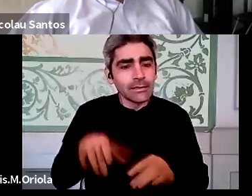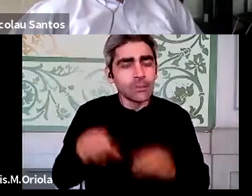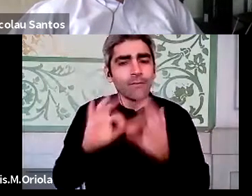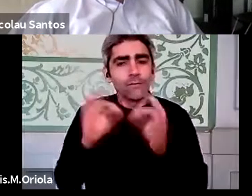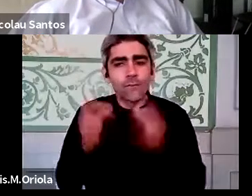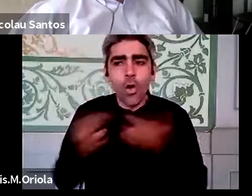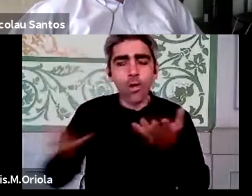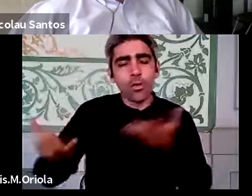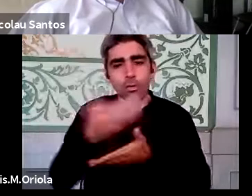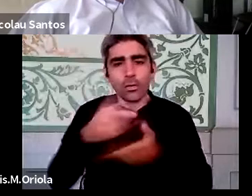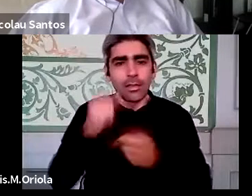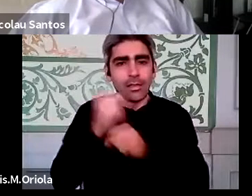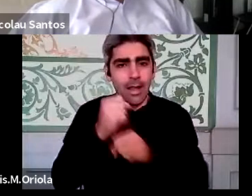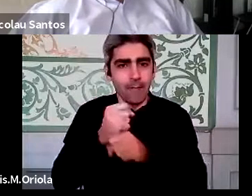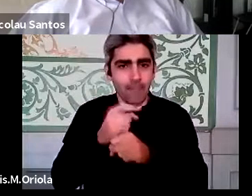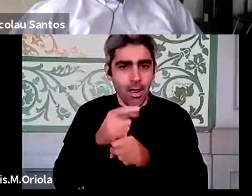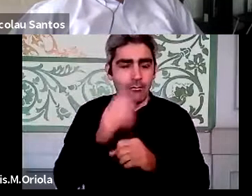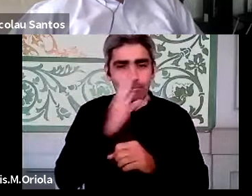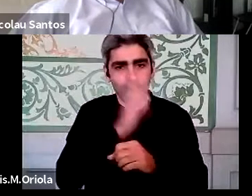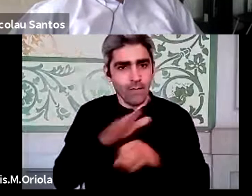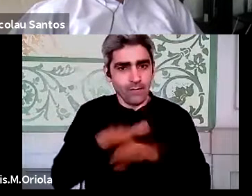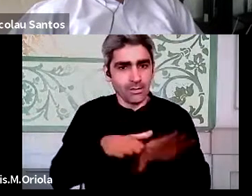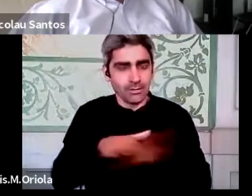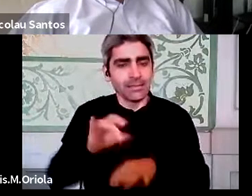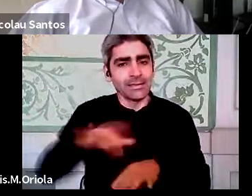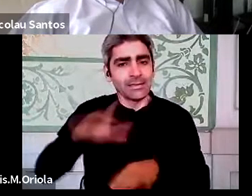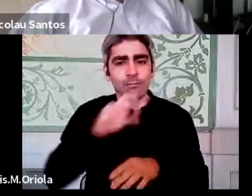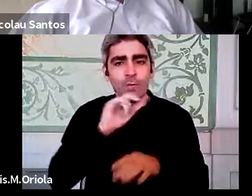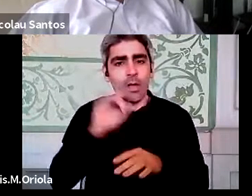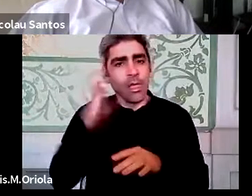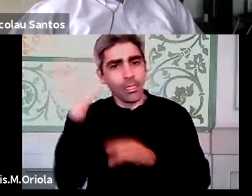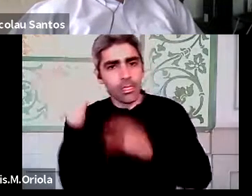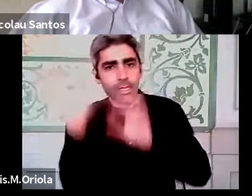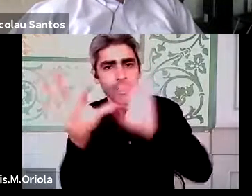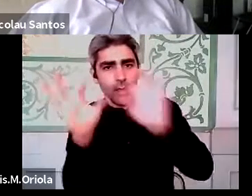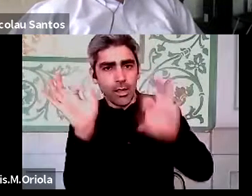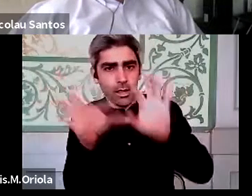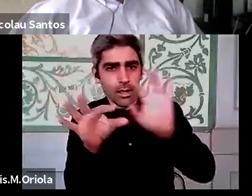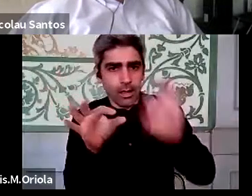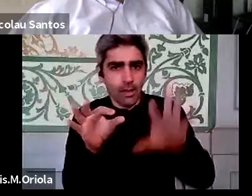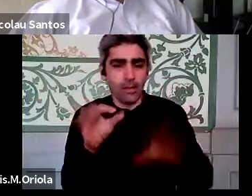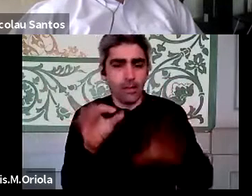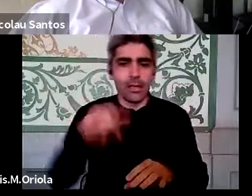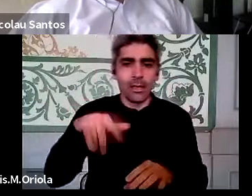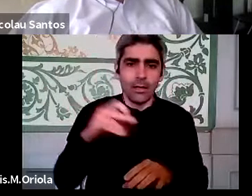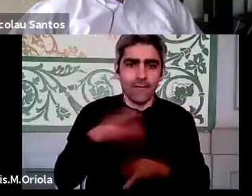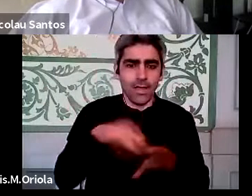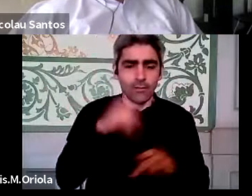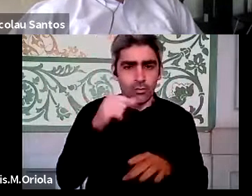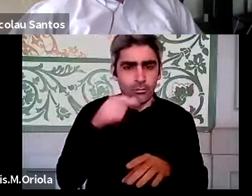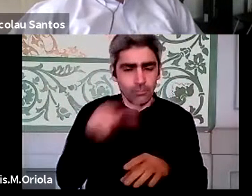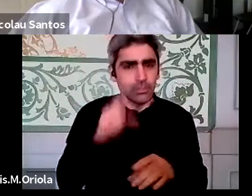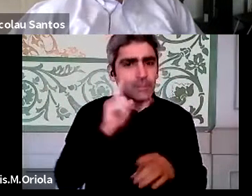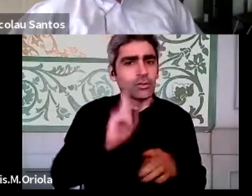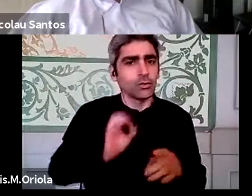possa este trabalho de alguma maneira ser feito, se calhar sítios onde se lançam ideias, sítios onde se, o INA tem feito muito isso, a senhora secretária de